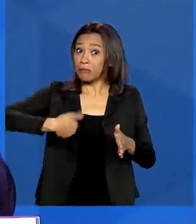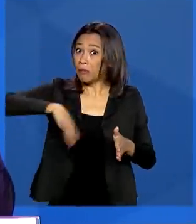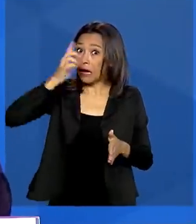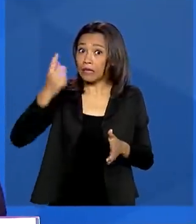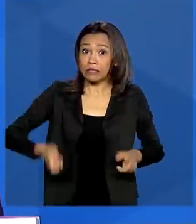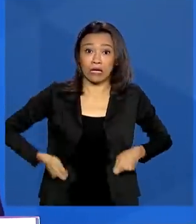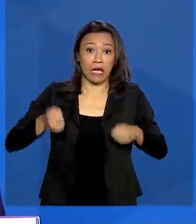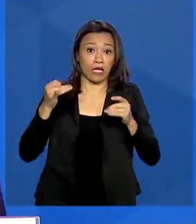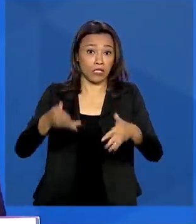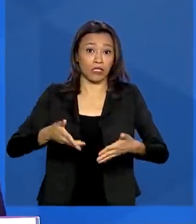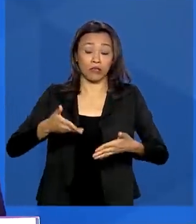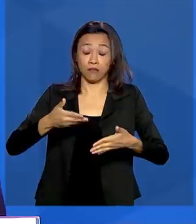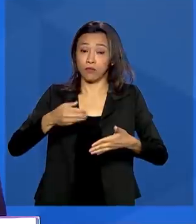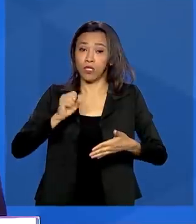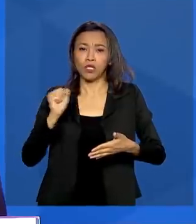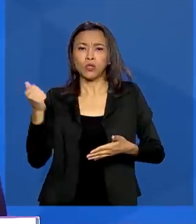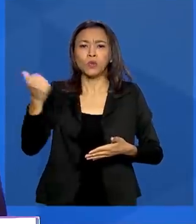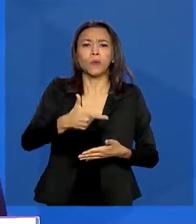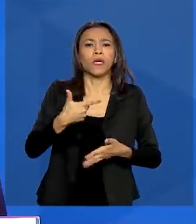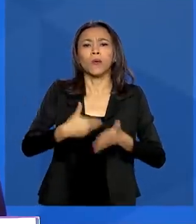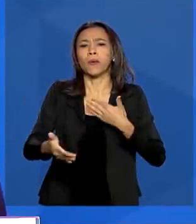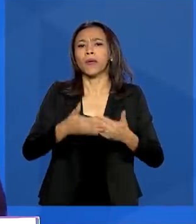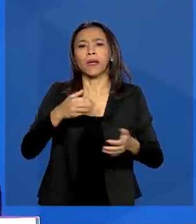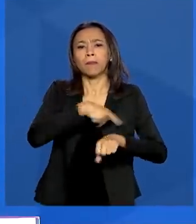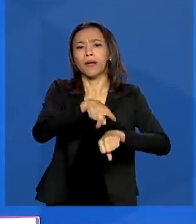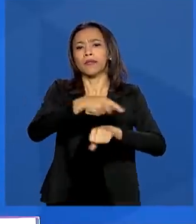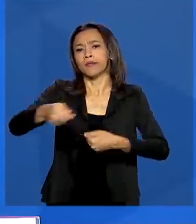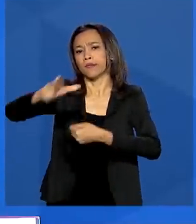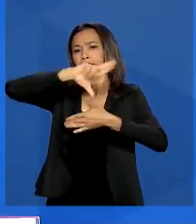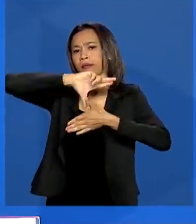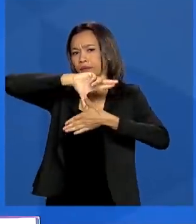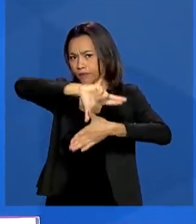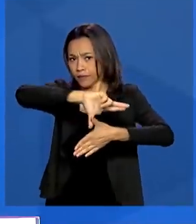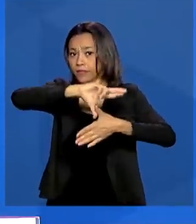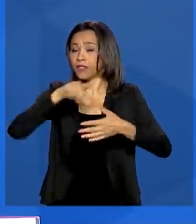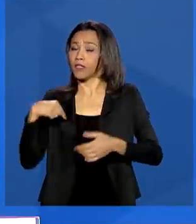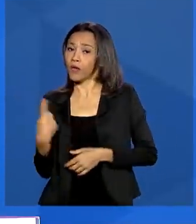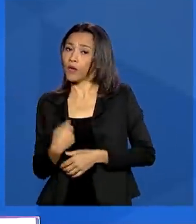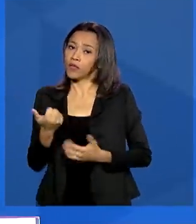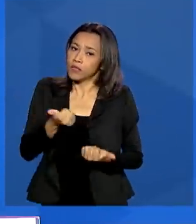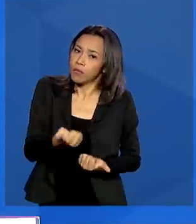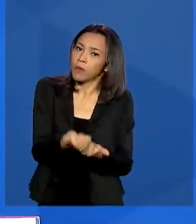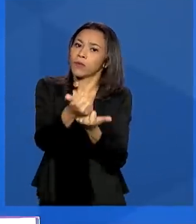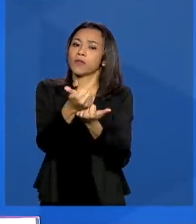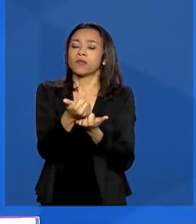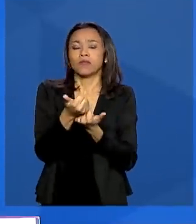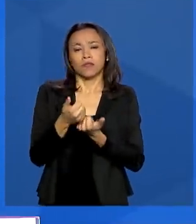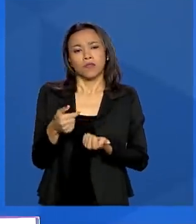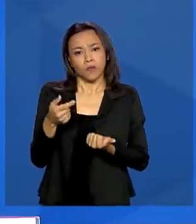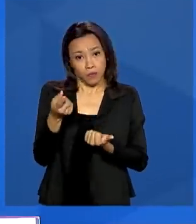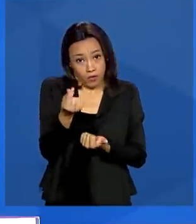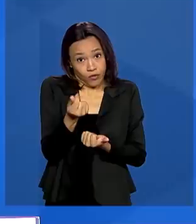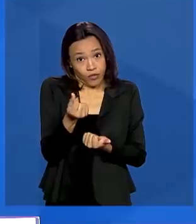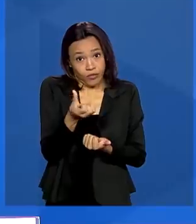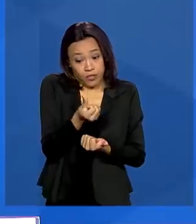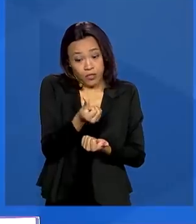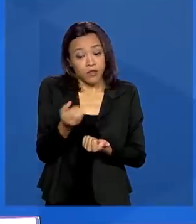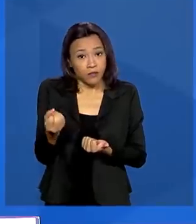muito à frente de qualquer país da América Latina. Do ponto de vista de apoio que estamos dando com essa renda básica de 600